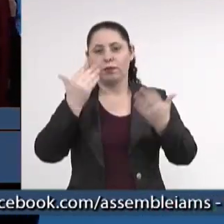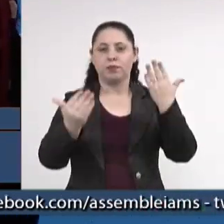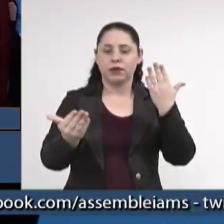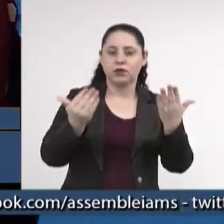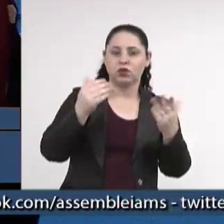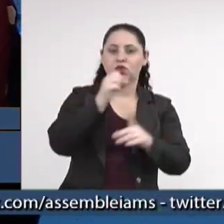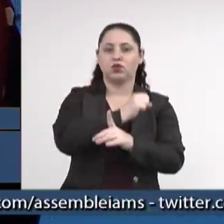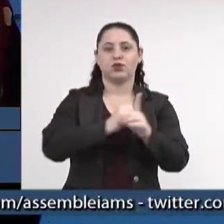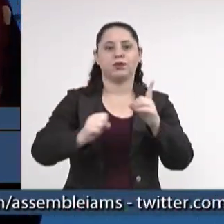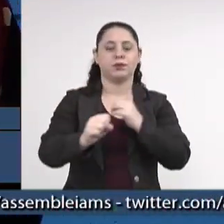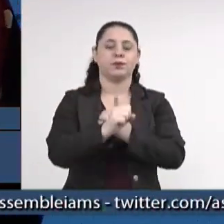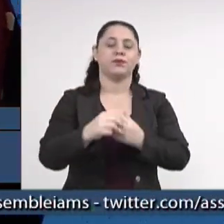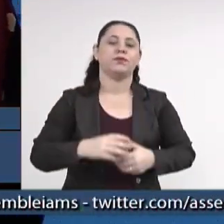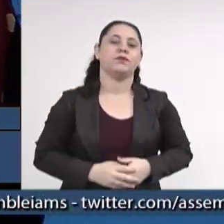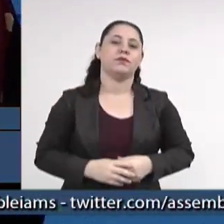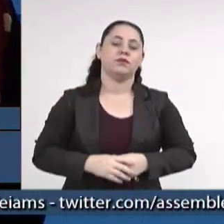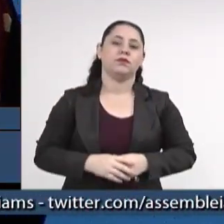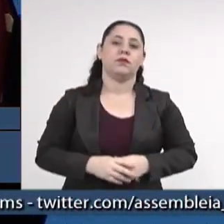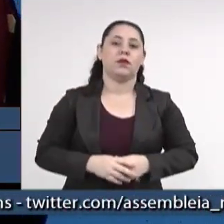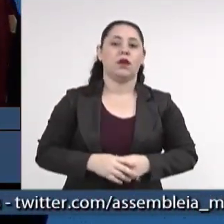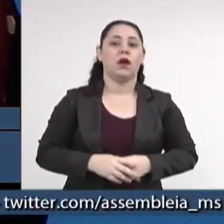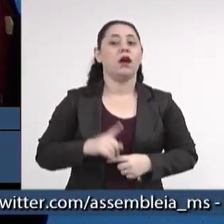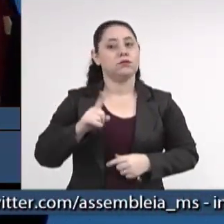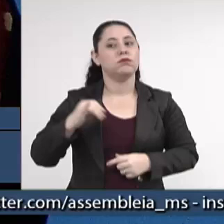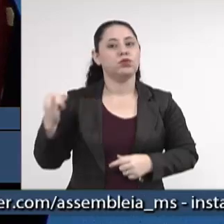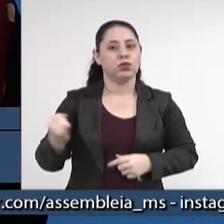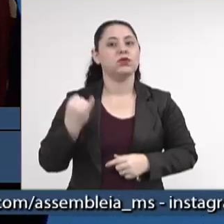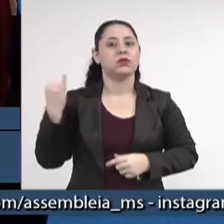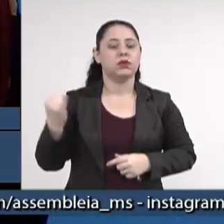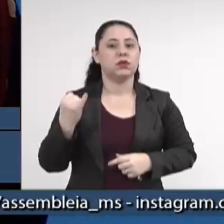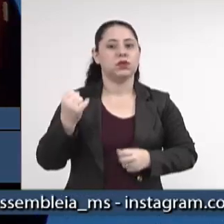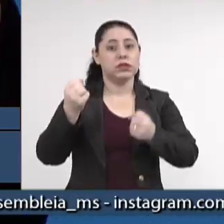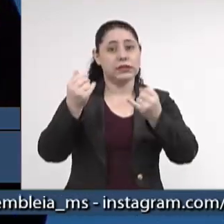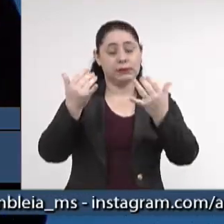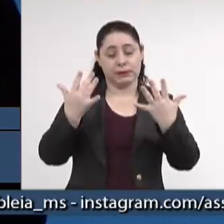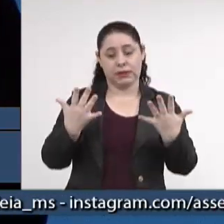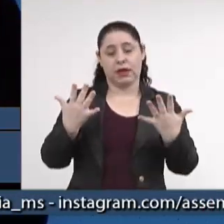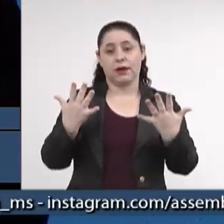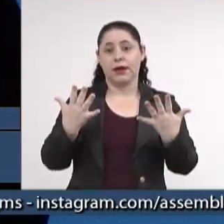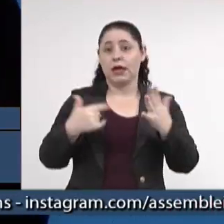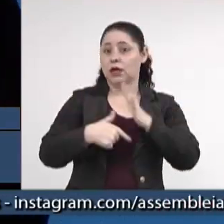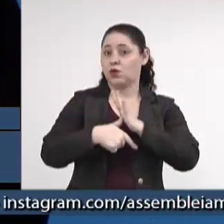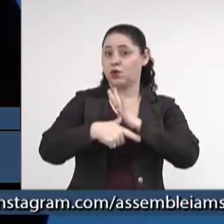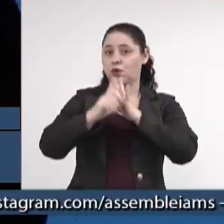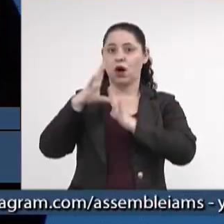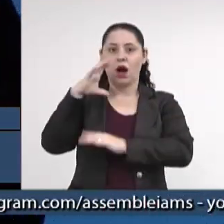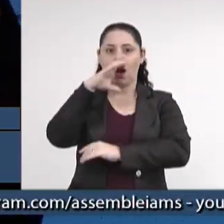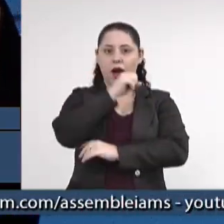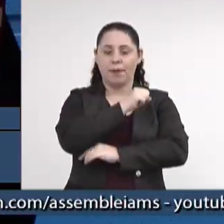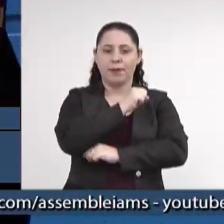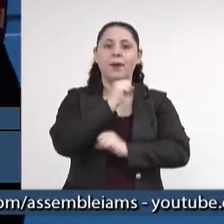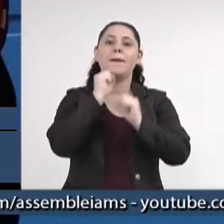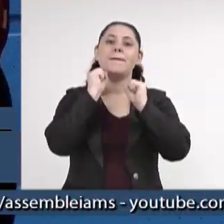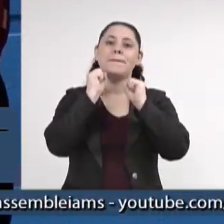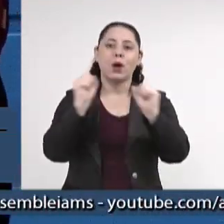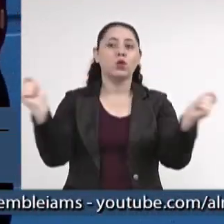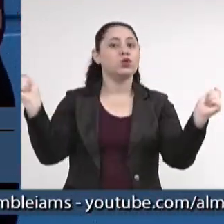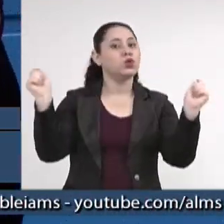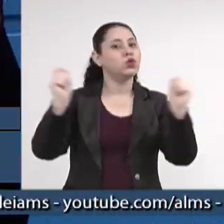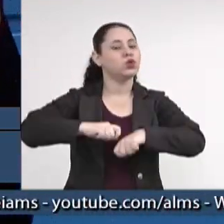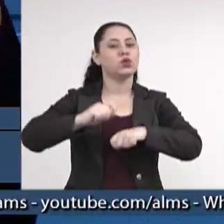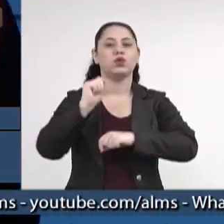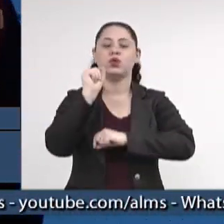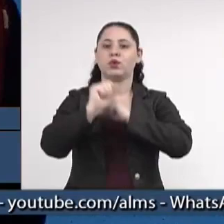psicossocial. Sendo assim, fica evidente a importância de intervenções precoces para potencializar